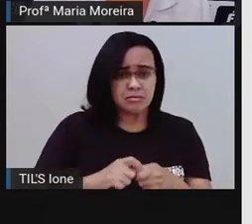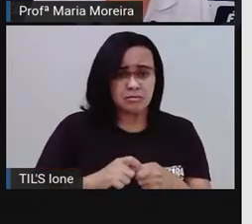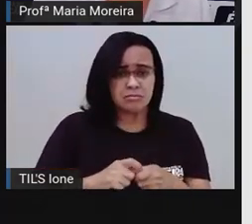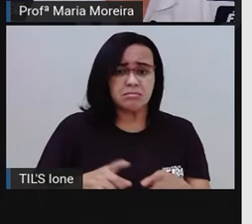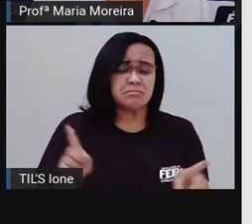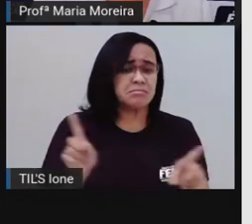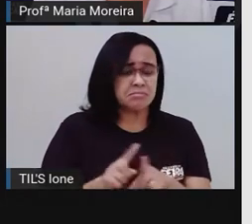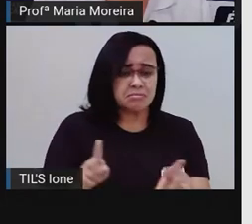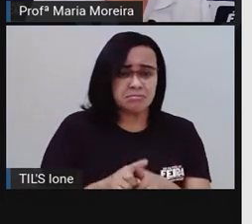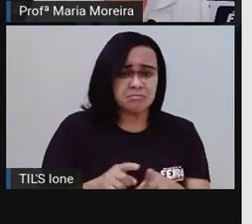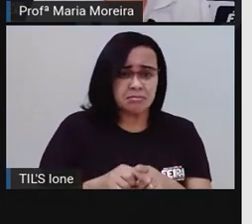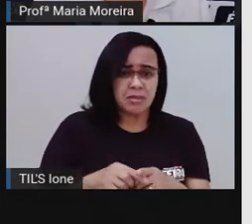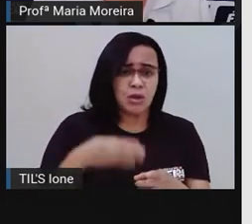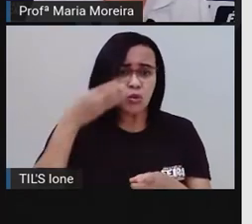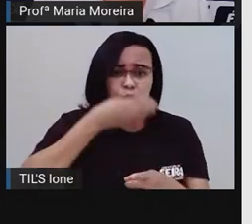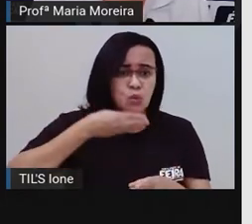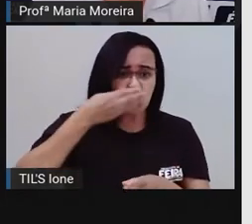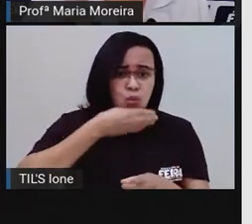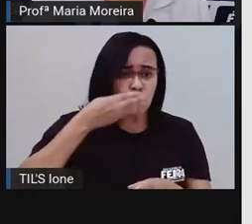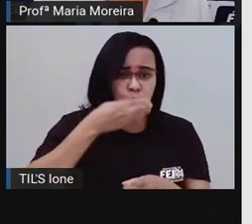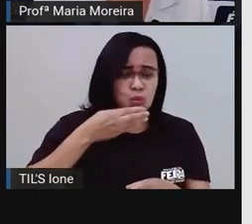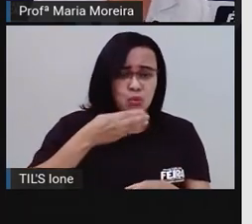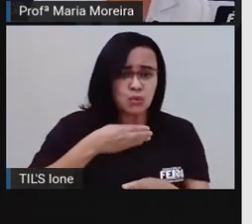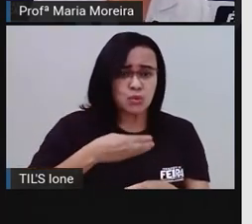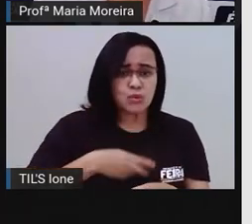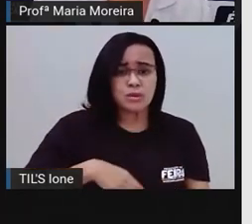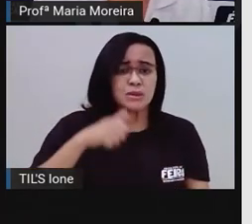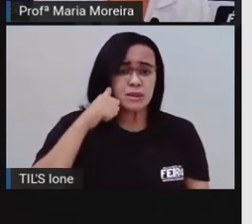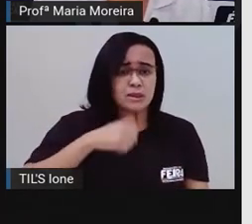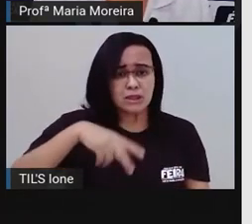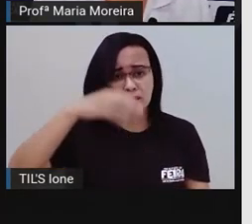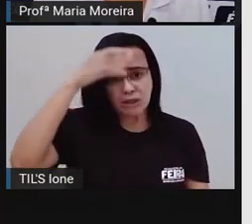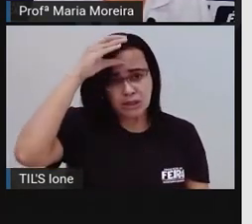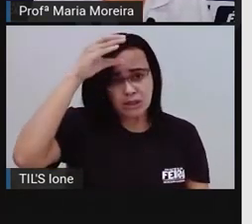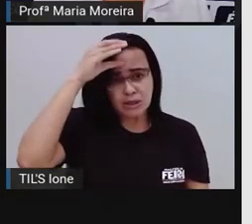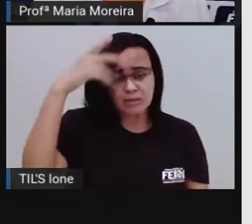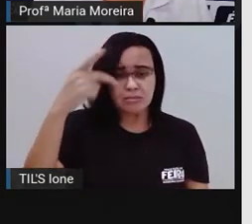bocado de paçoca deixado por Tia Nini na última visita.